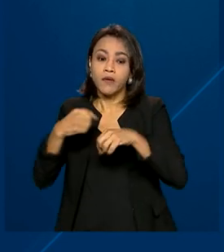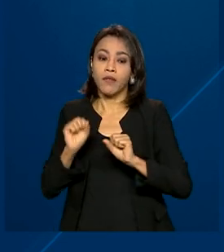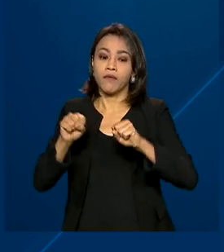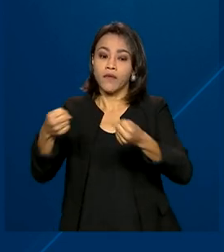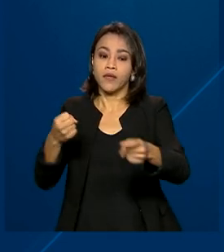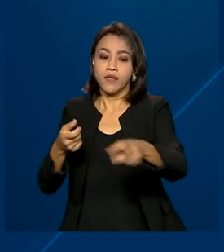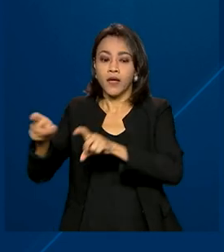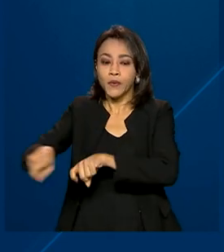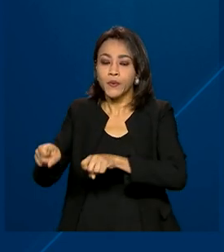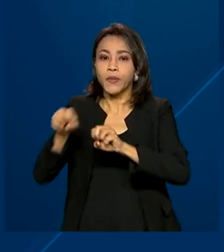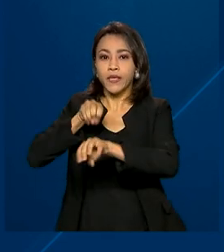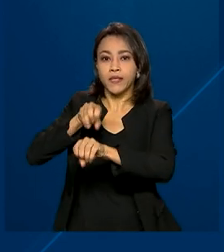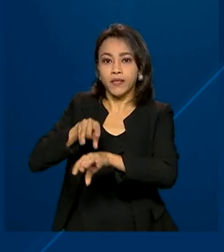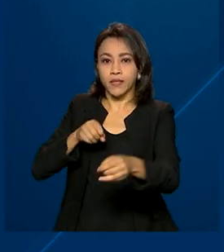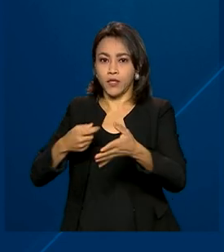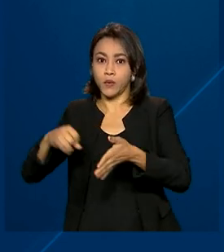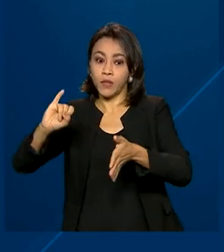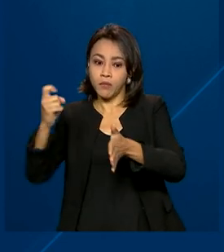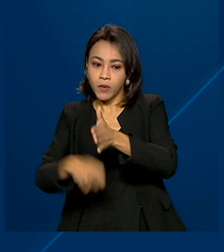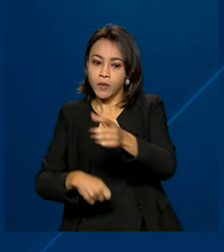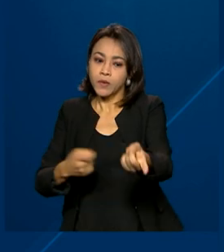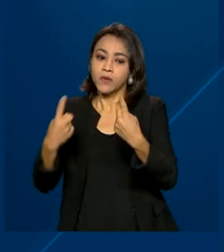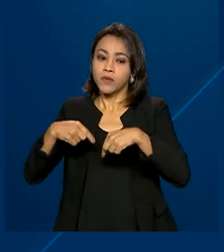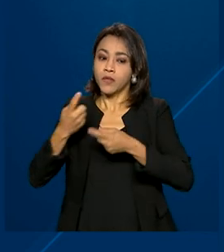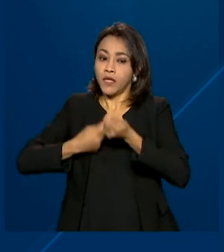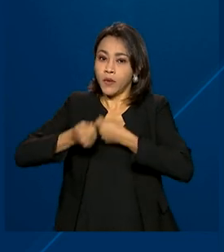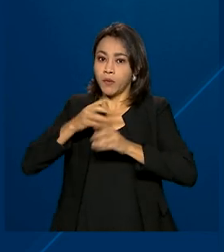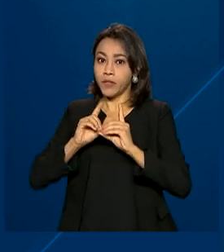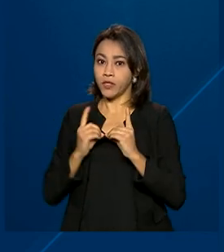agricultura, educação, tributação e economia digital.